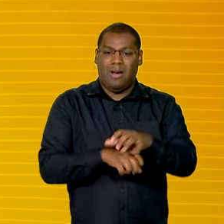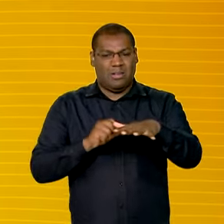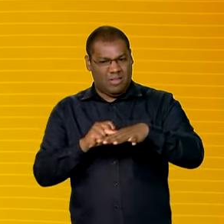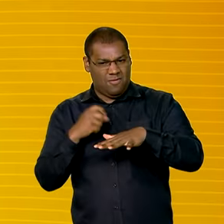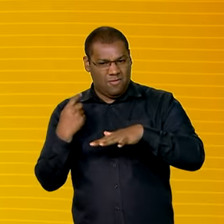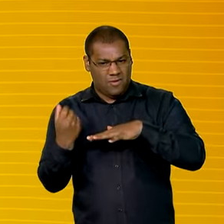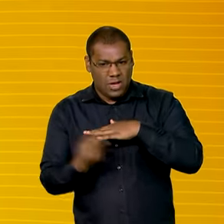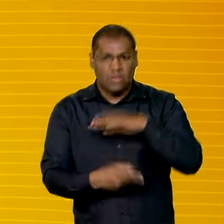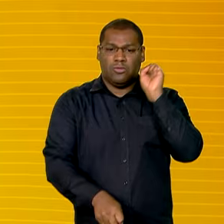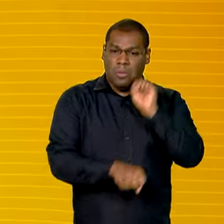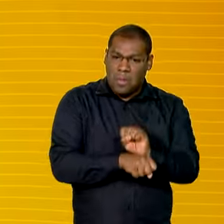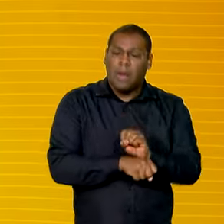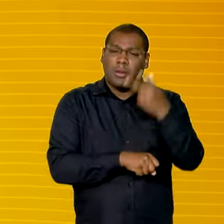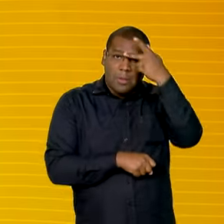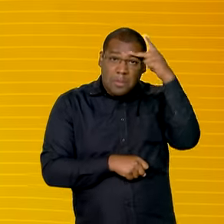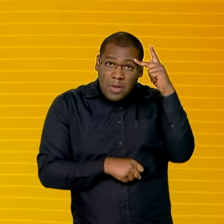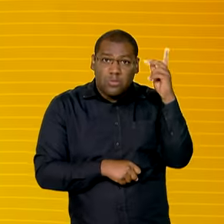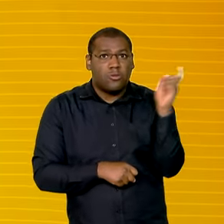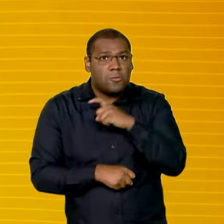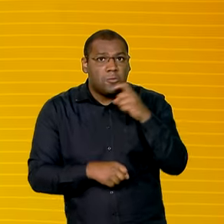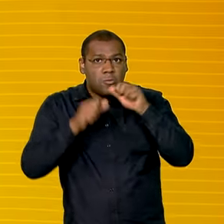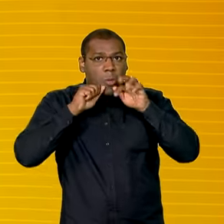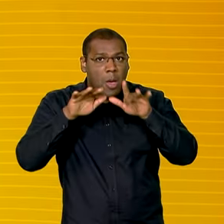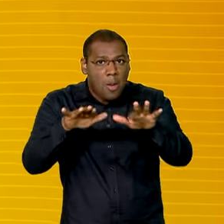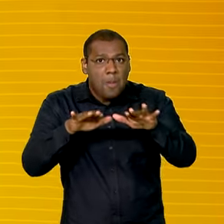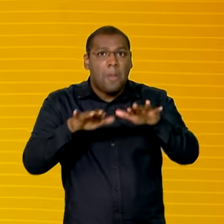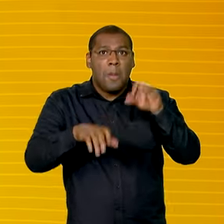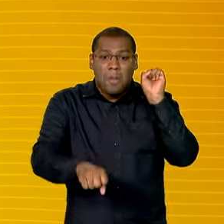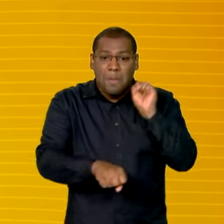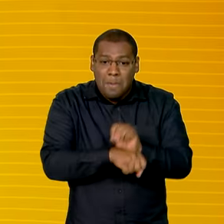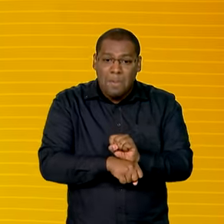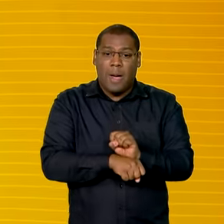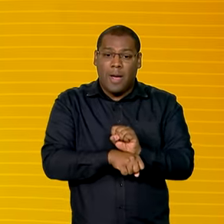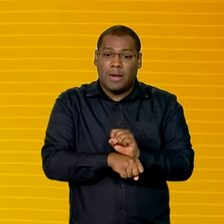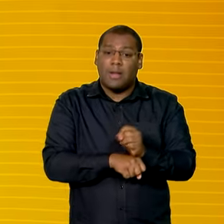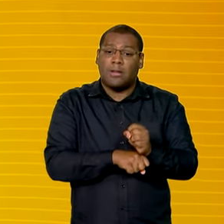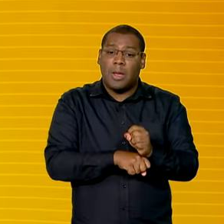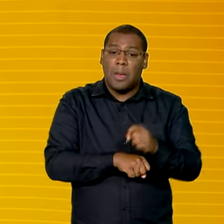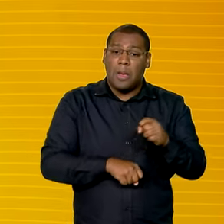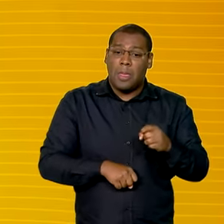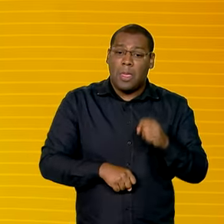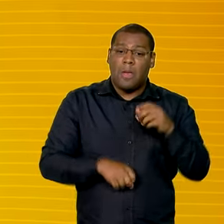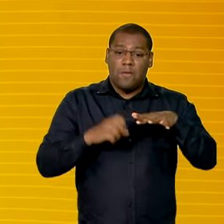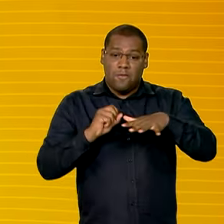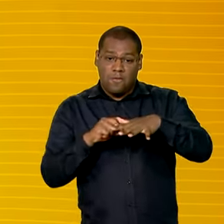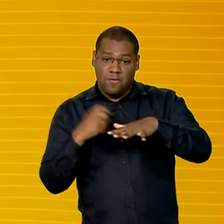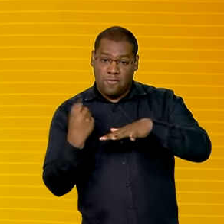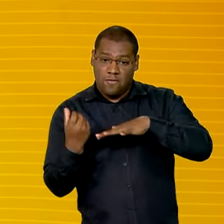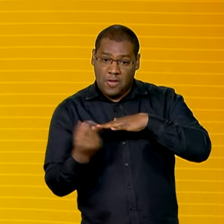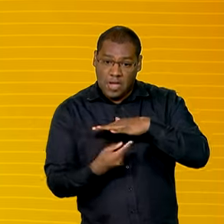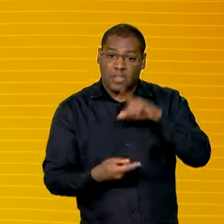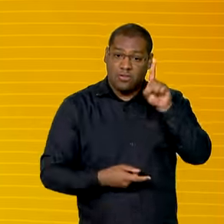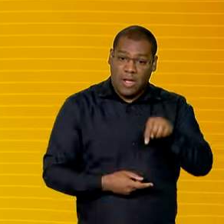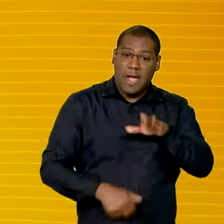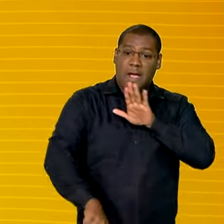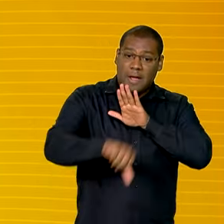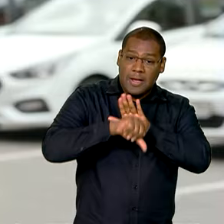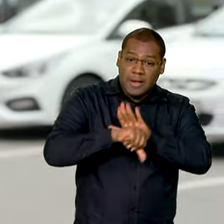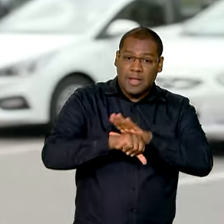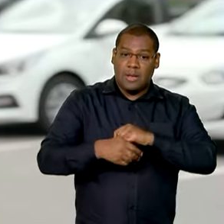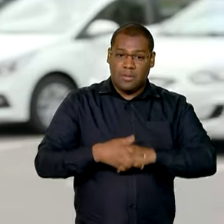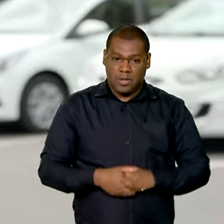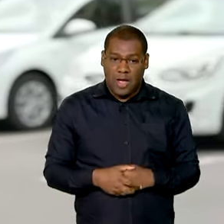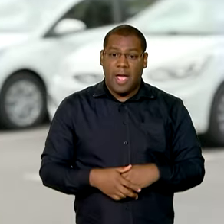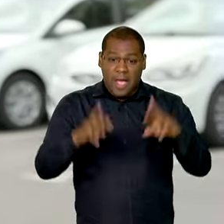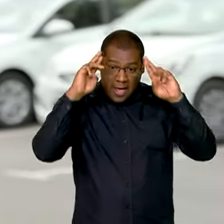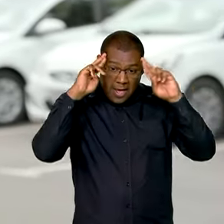pessoas que não merecem o nosso respeito pelo menos em respeito às famílias das pessoas que morreram vocês podem parar de mentir.